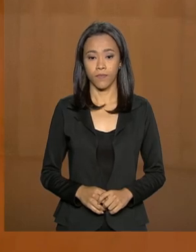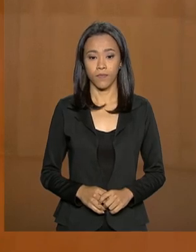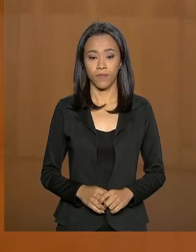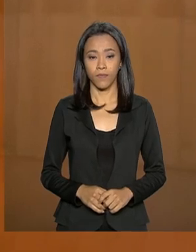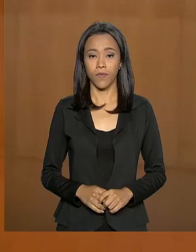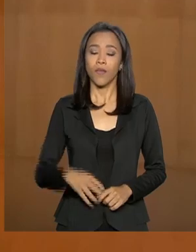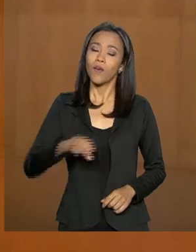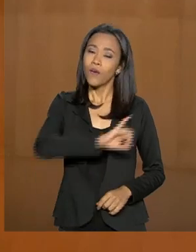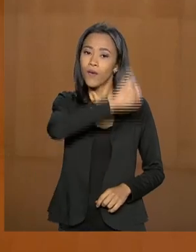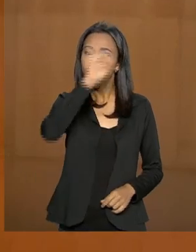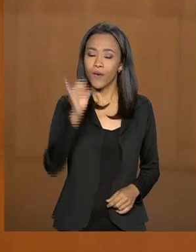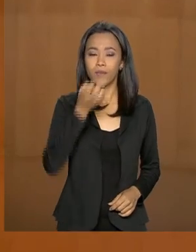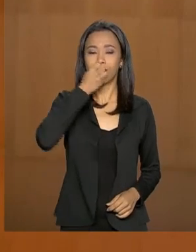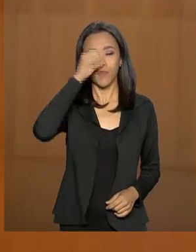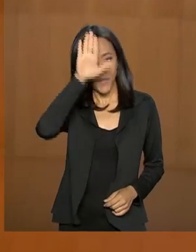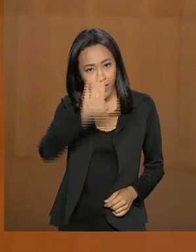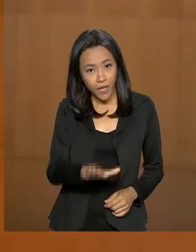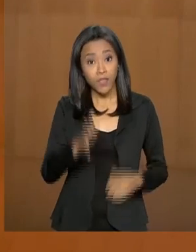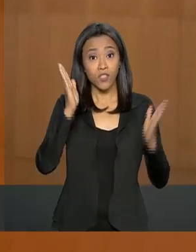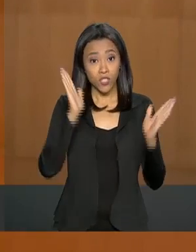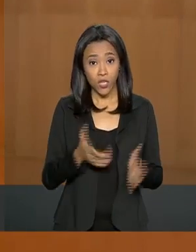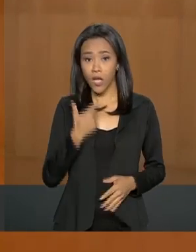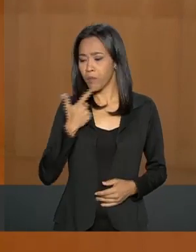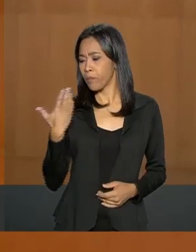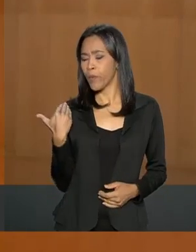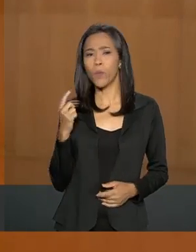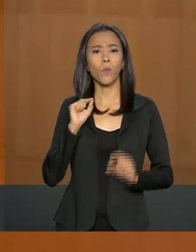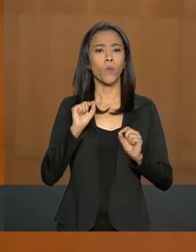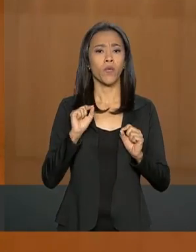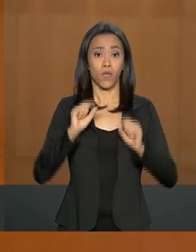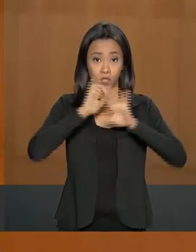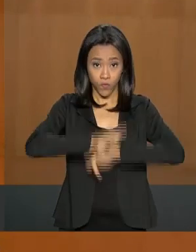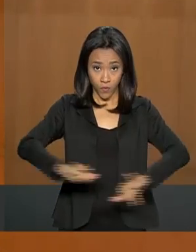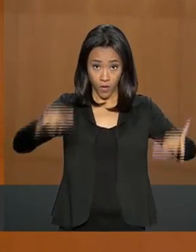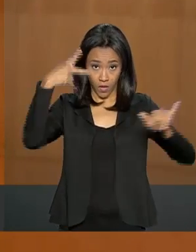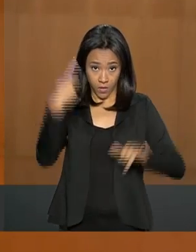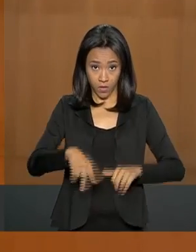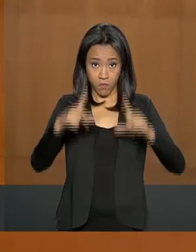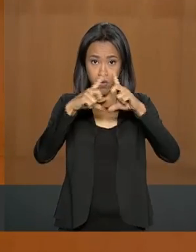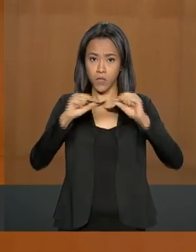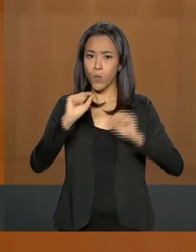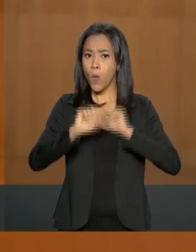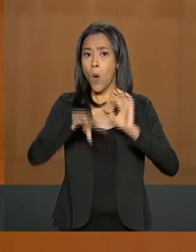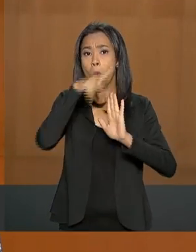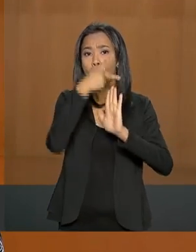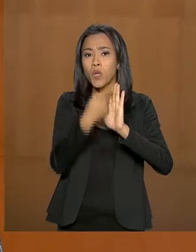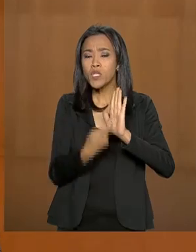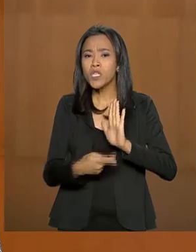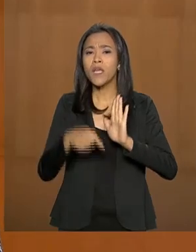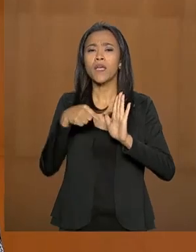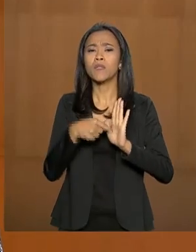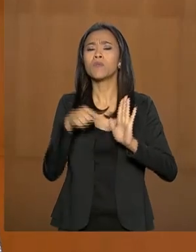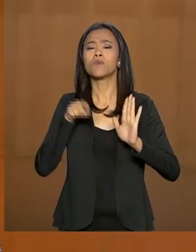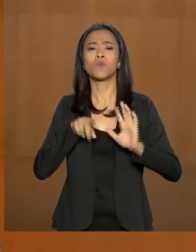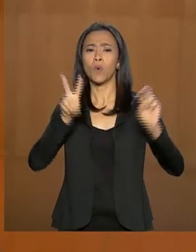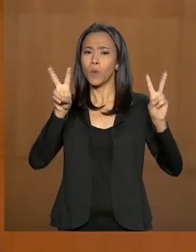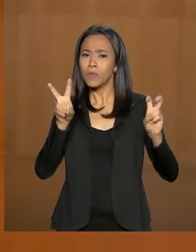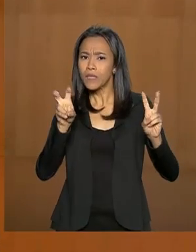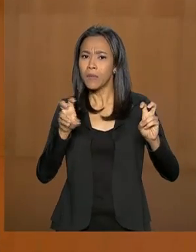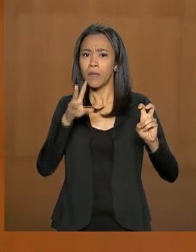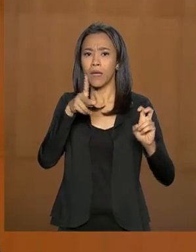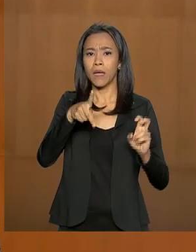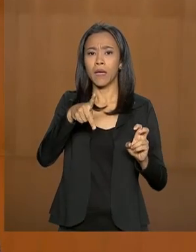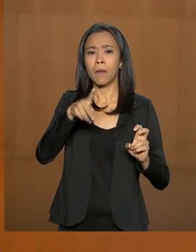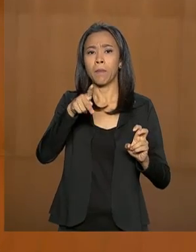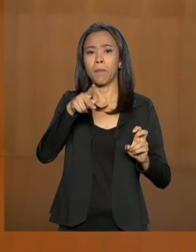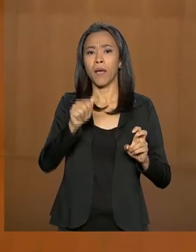Olá, boa tarde. Foi lançado agora há pouco em Brasília o projeto Paisagens Rurais. A iniciativa